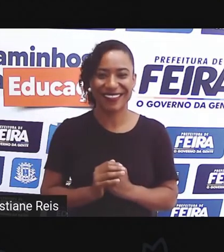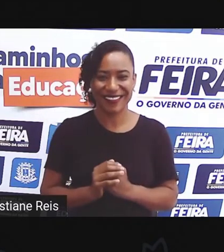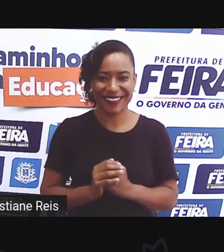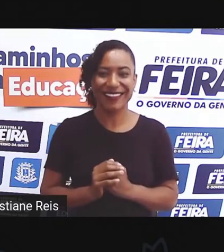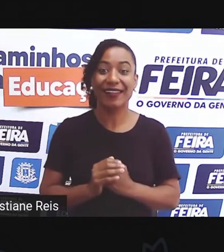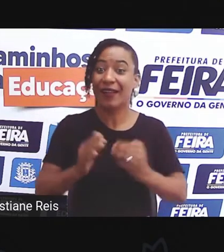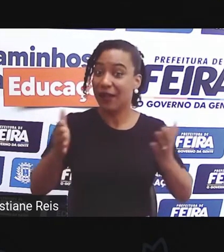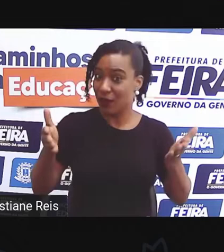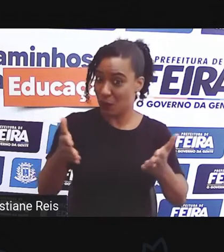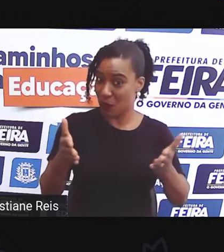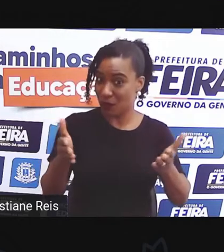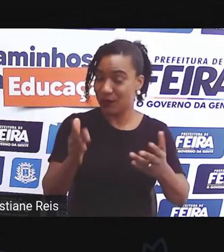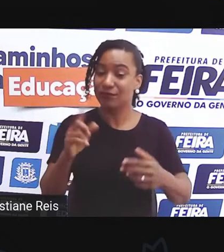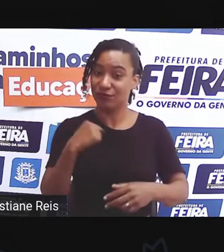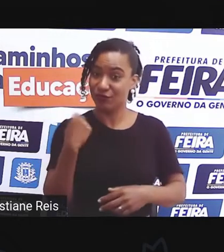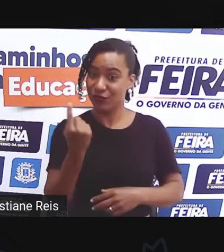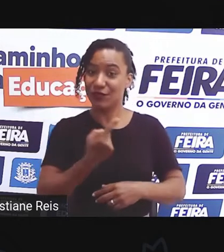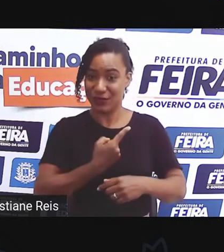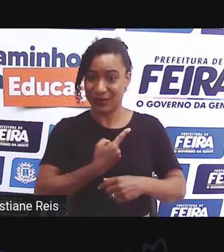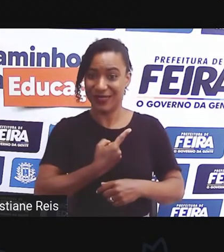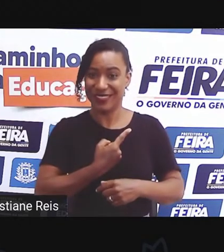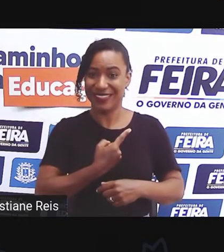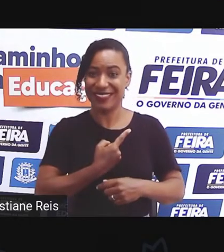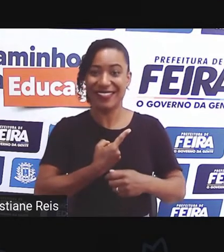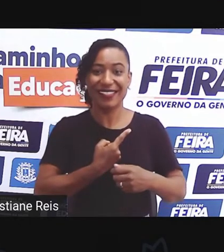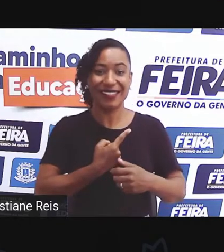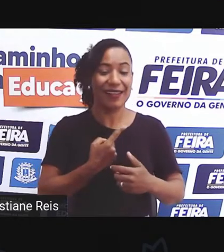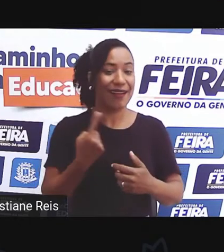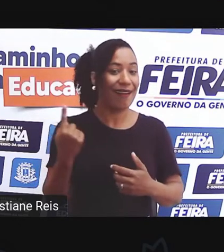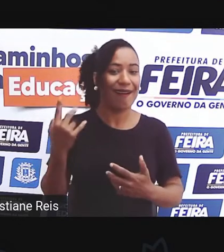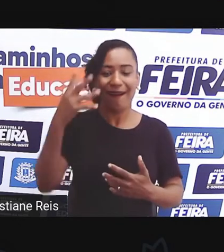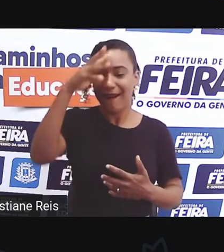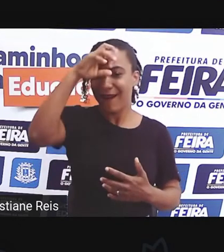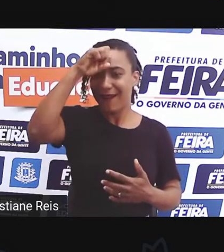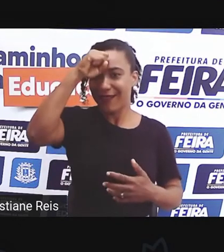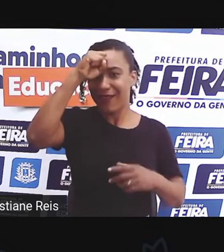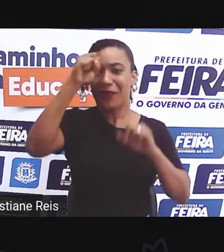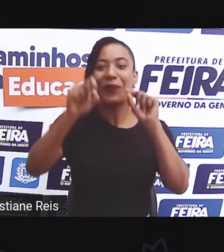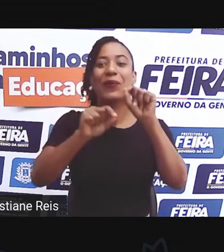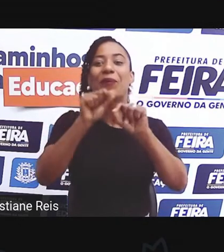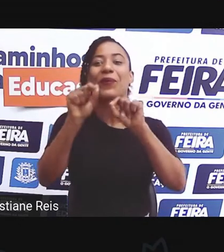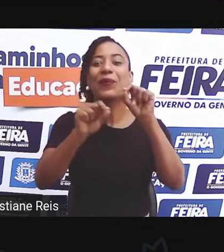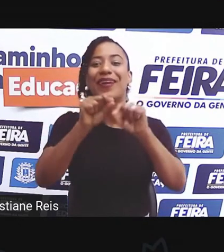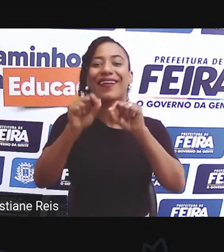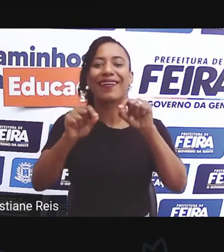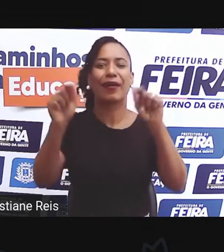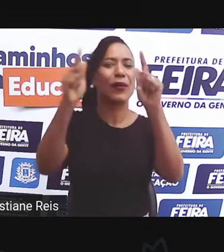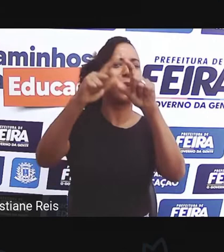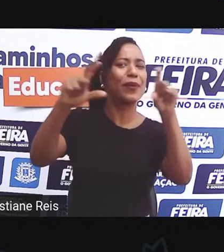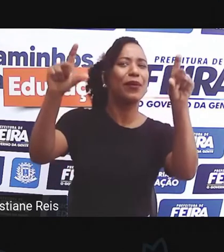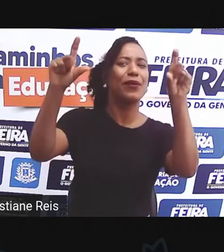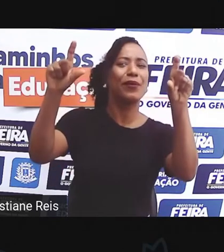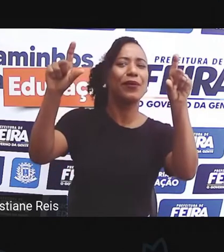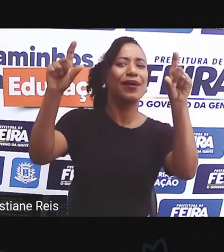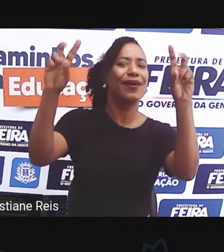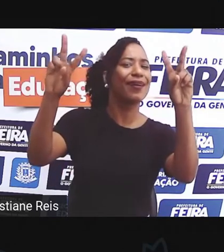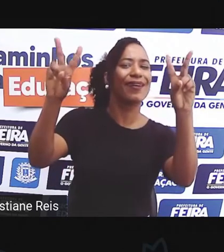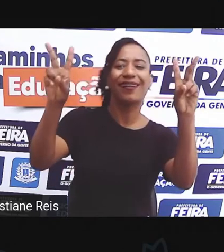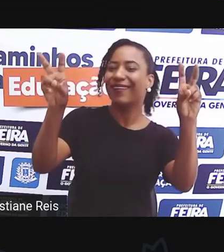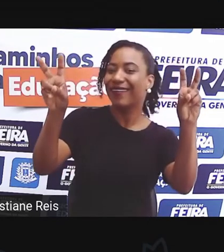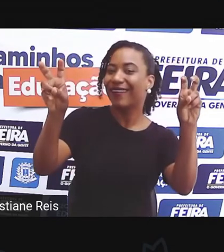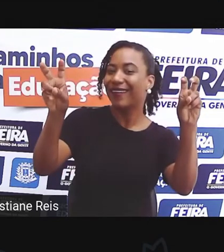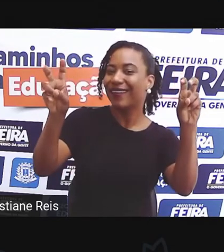Hoje nós vamos falar sobre o quê? Qual será o tema da nossa aula hoje, hein? Quem